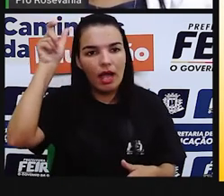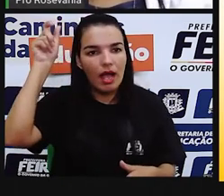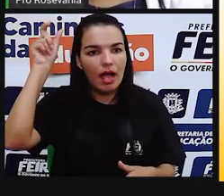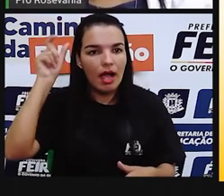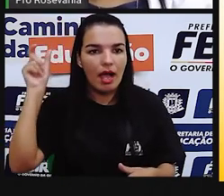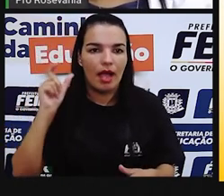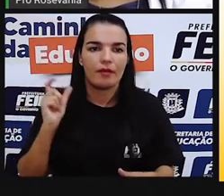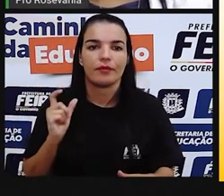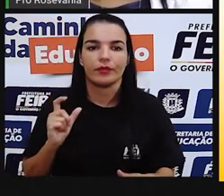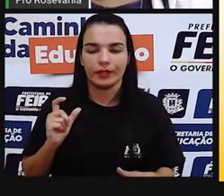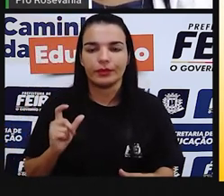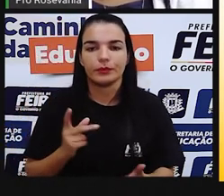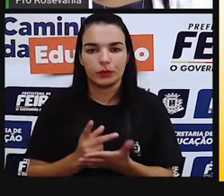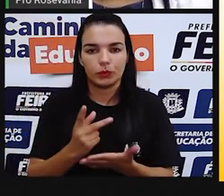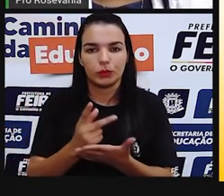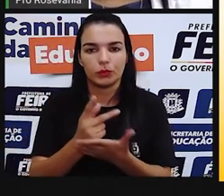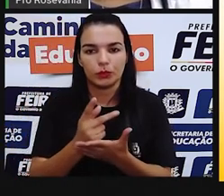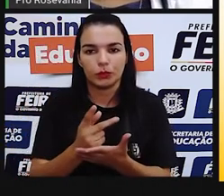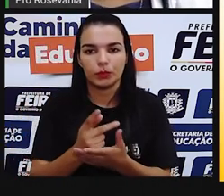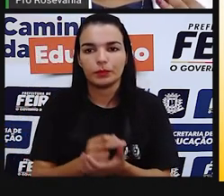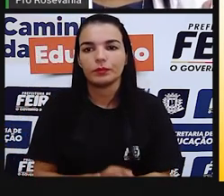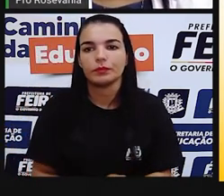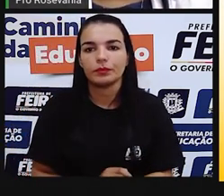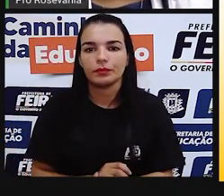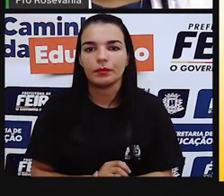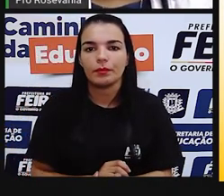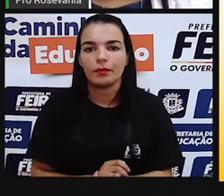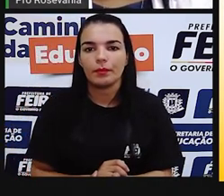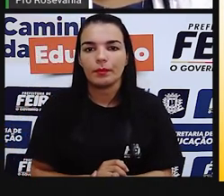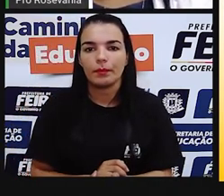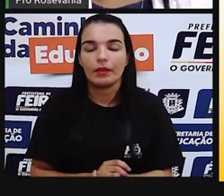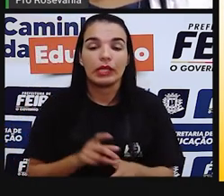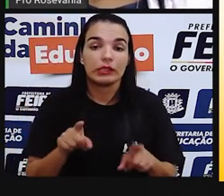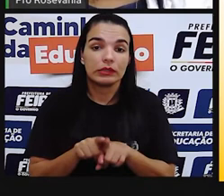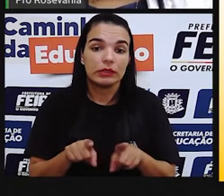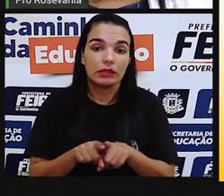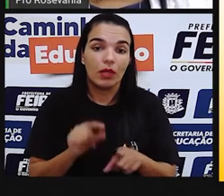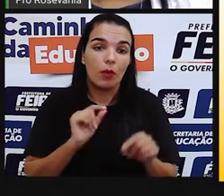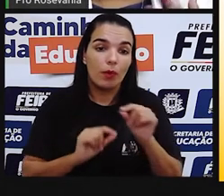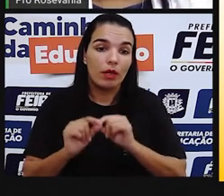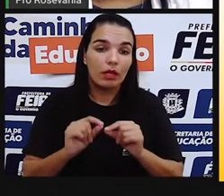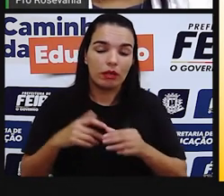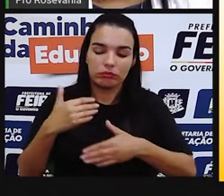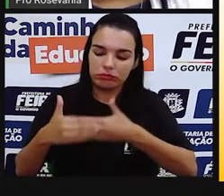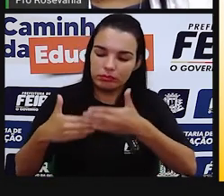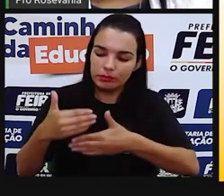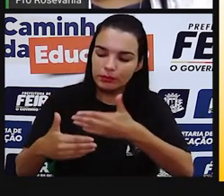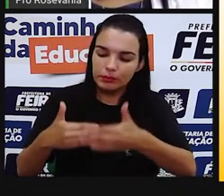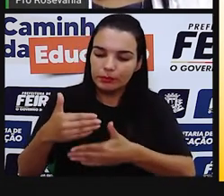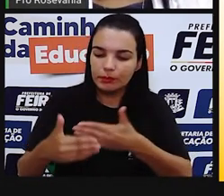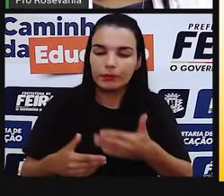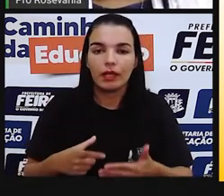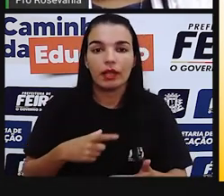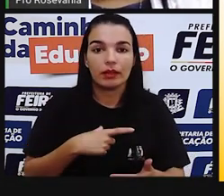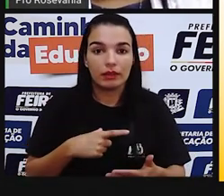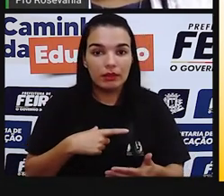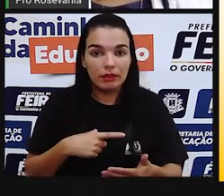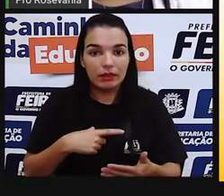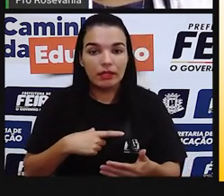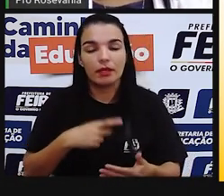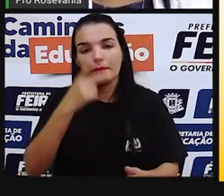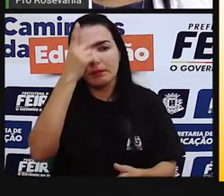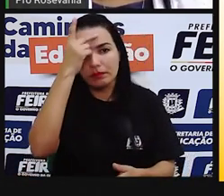atuando a cultura dos povos africanos. E a gente, a partir de uma vez que nós vamos ver no Brasil, a gente chama os povos africanos.